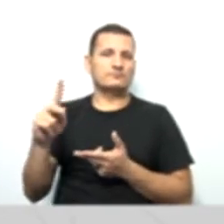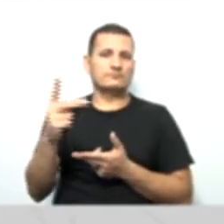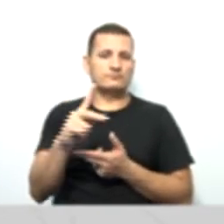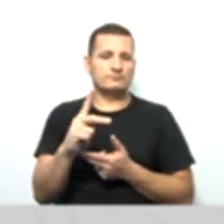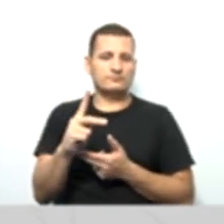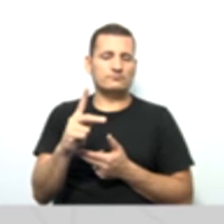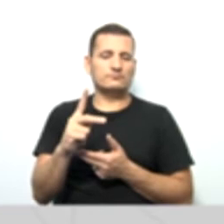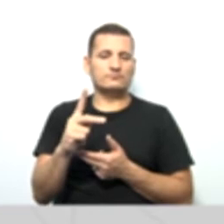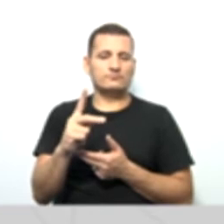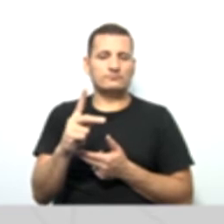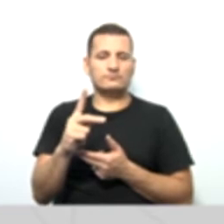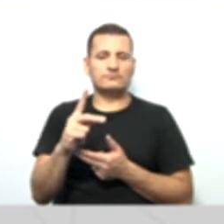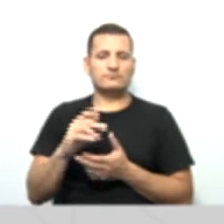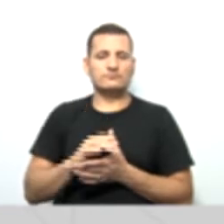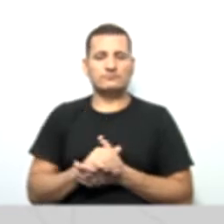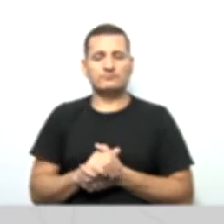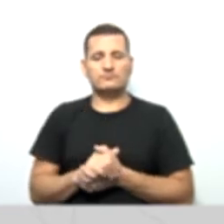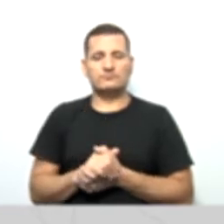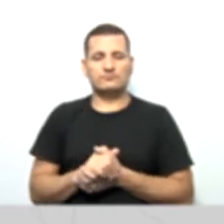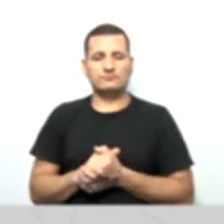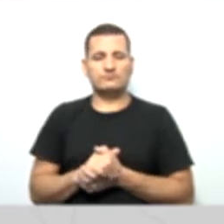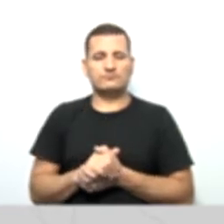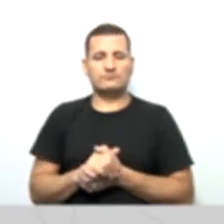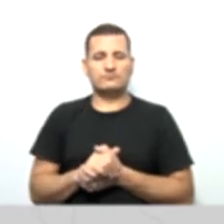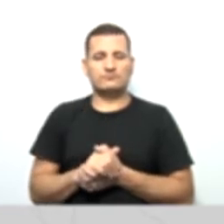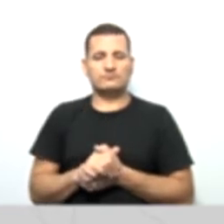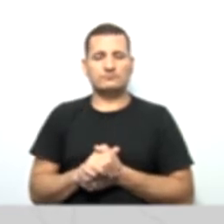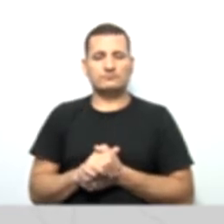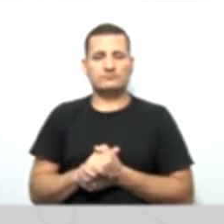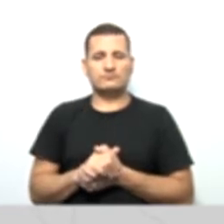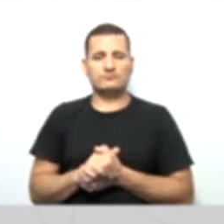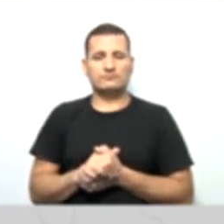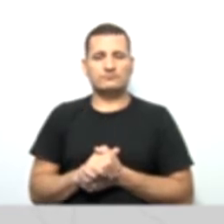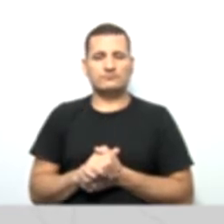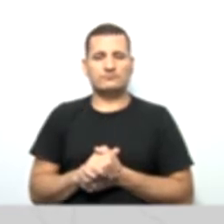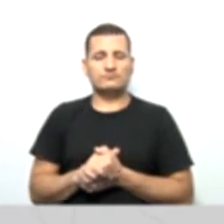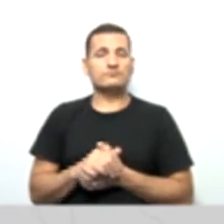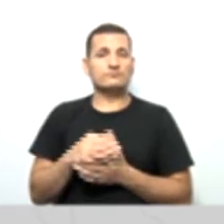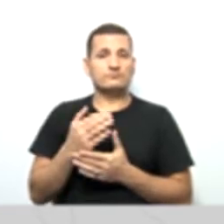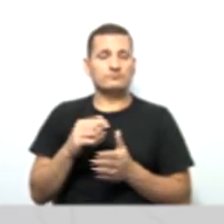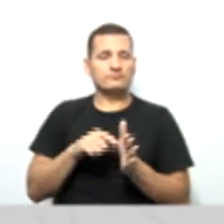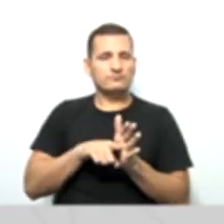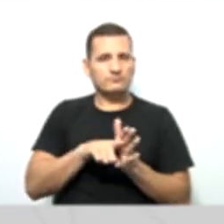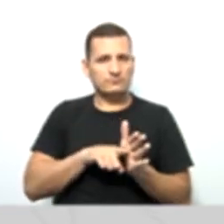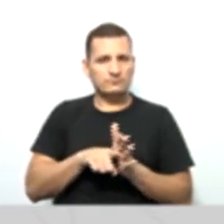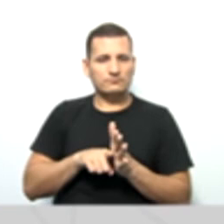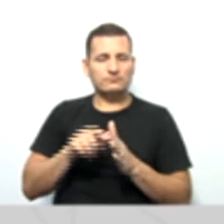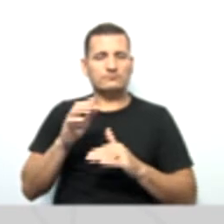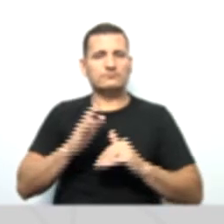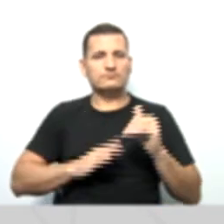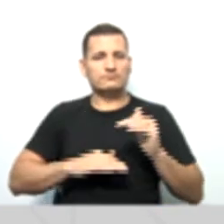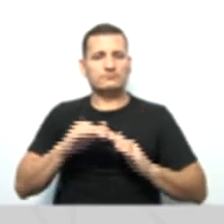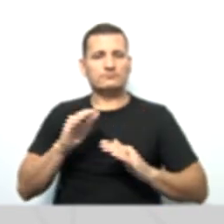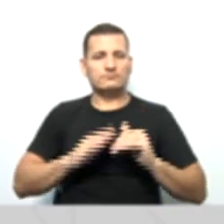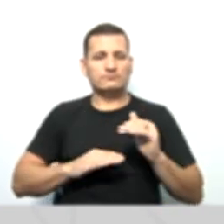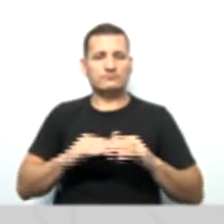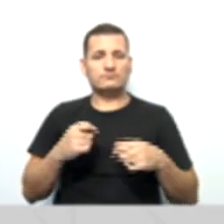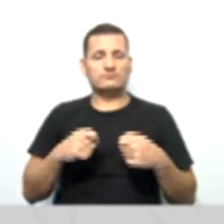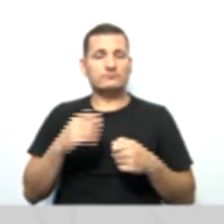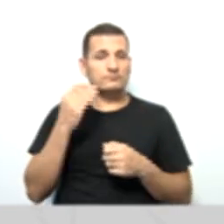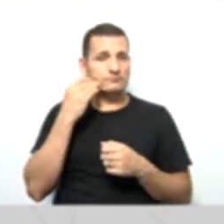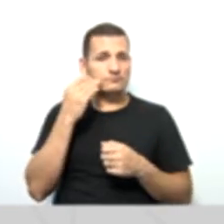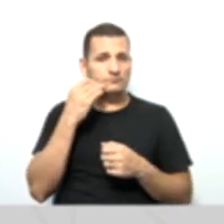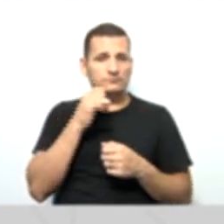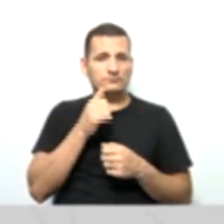operações realizadas com a cooperativa, certo? Então, isso o auditor deve estar o quê? Deve estar verificando se tudo